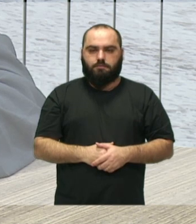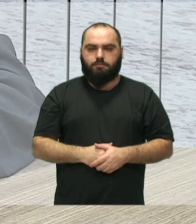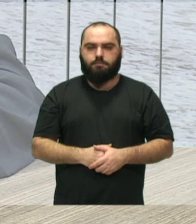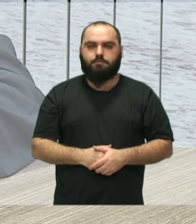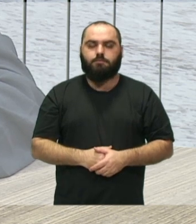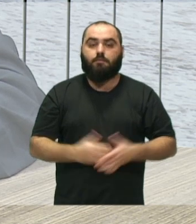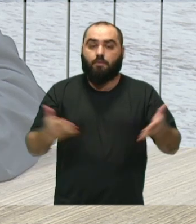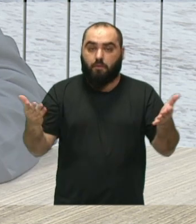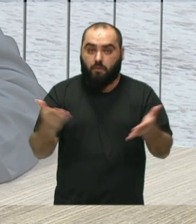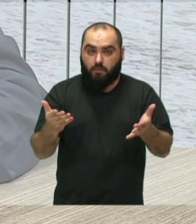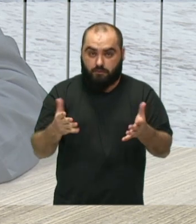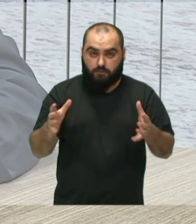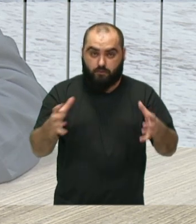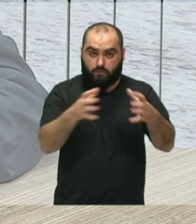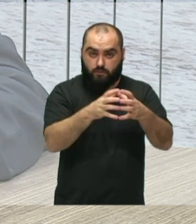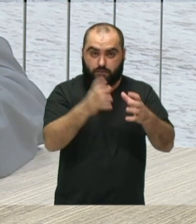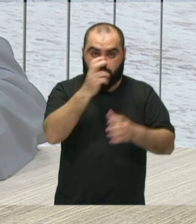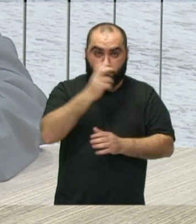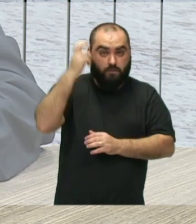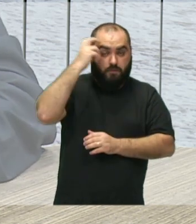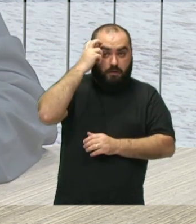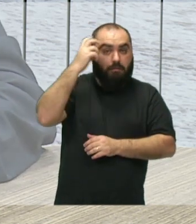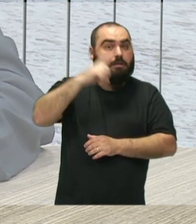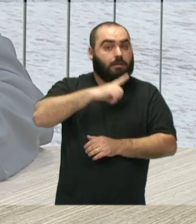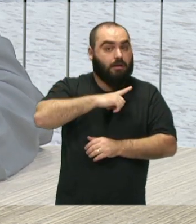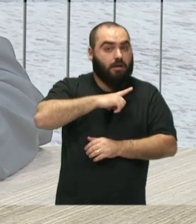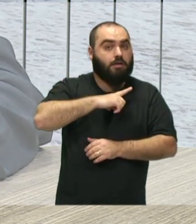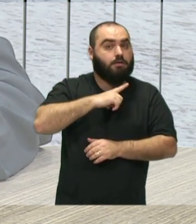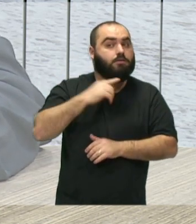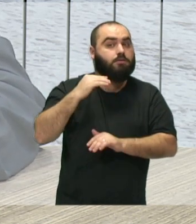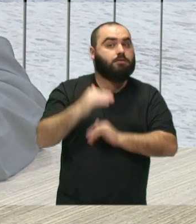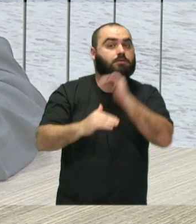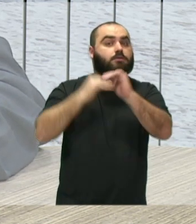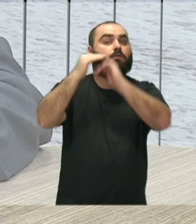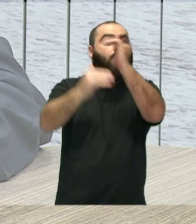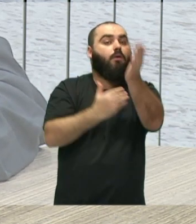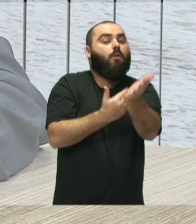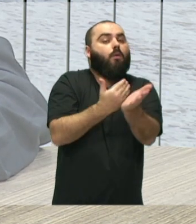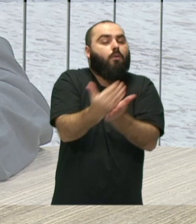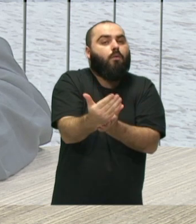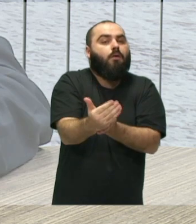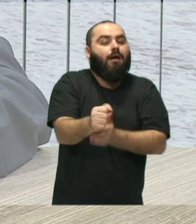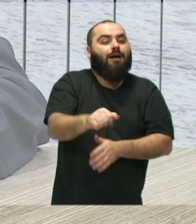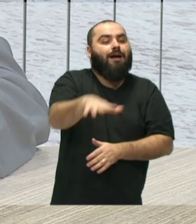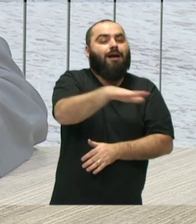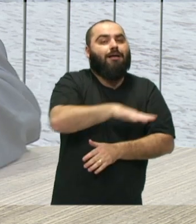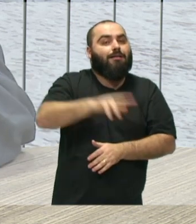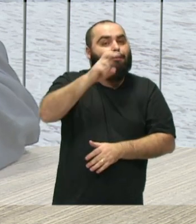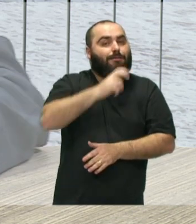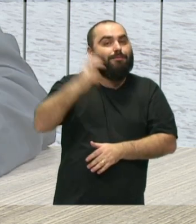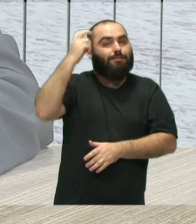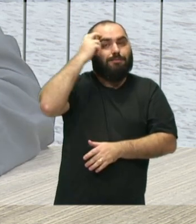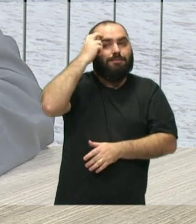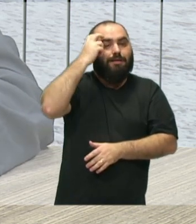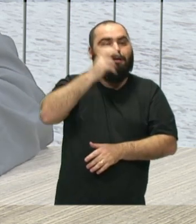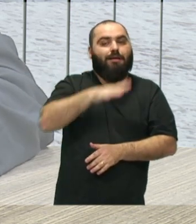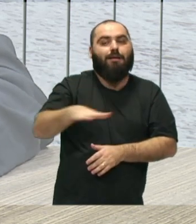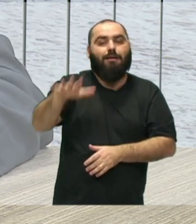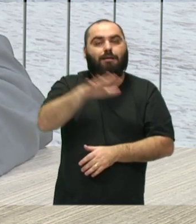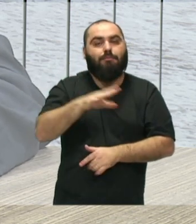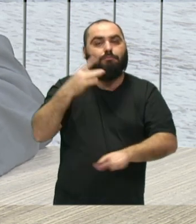nós temos programas que desenvolvem essa iniciação na área da cultura, né, na área da música.